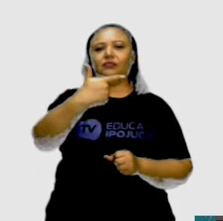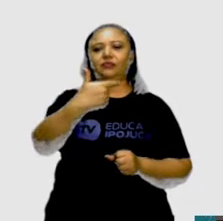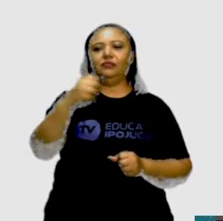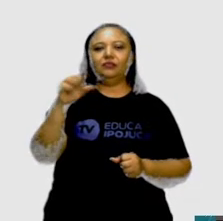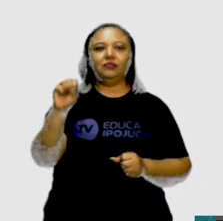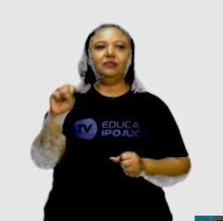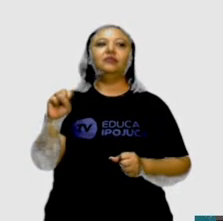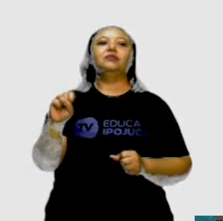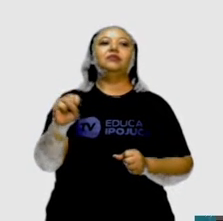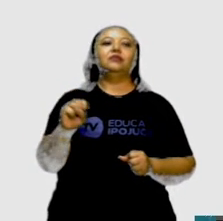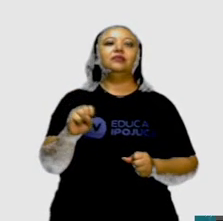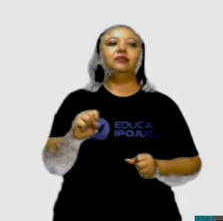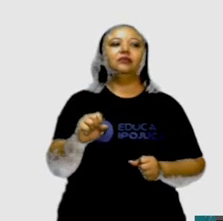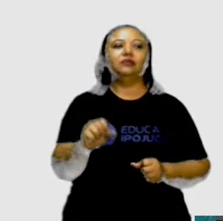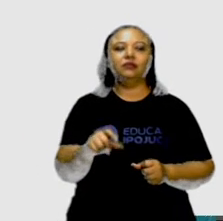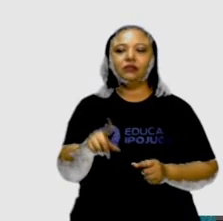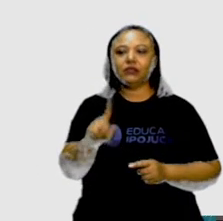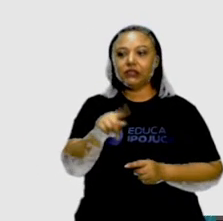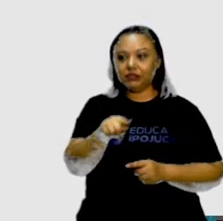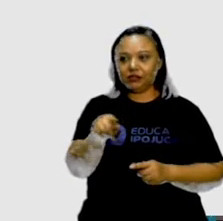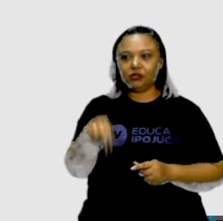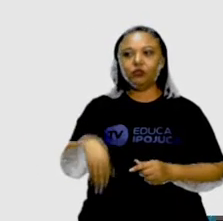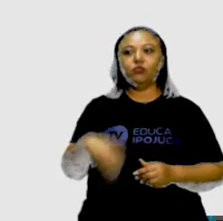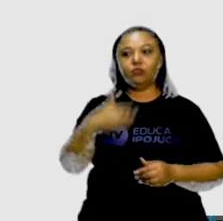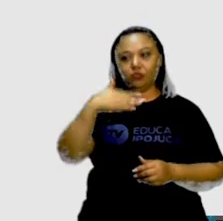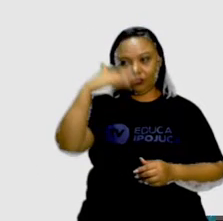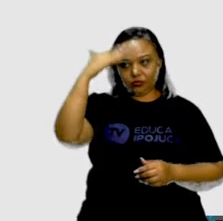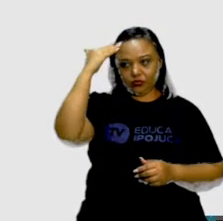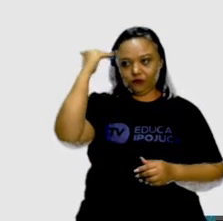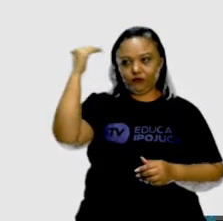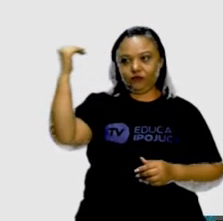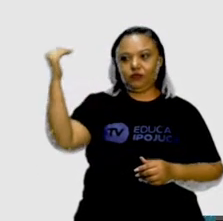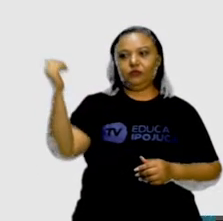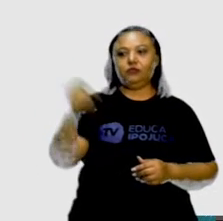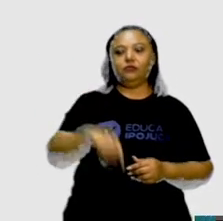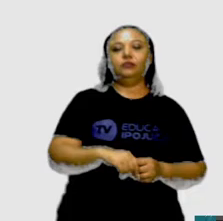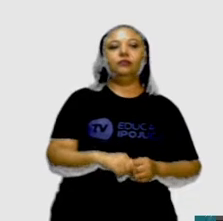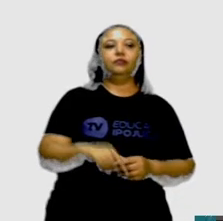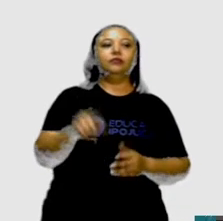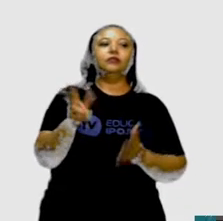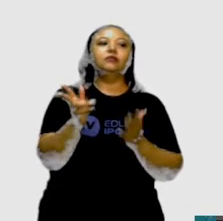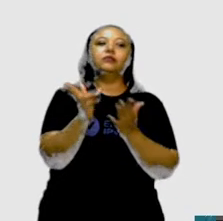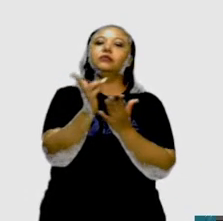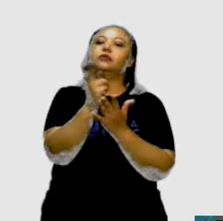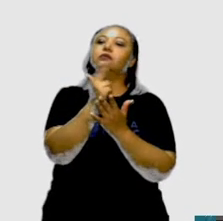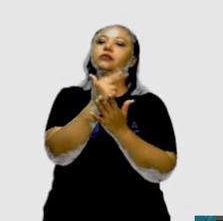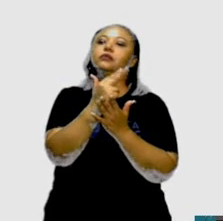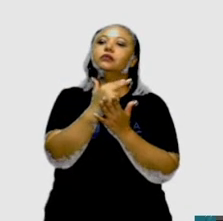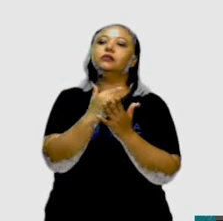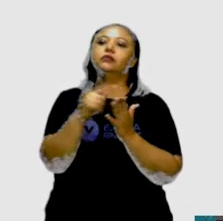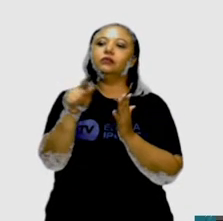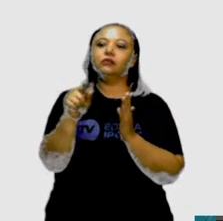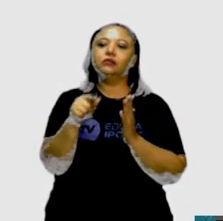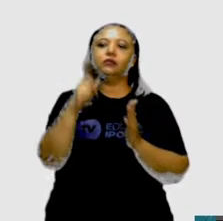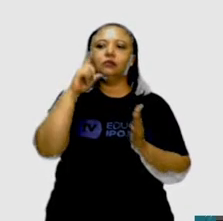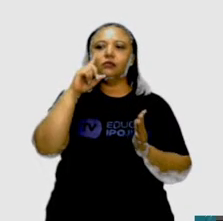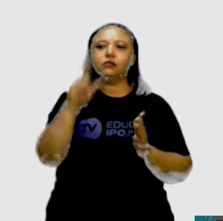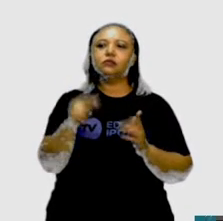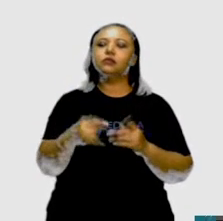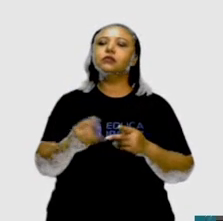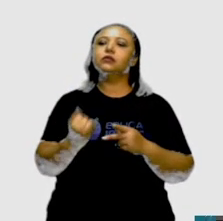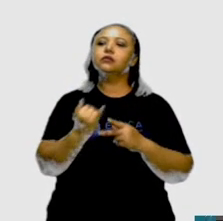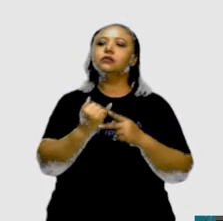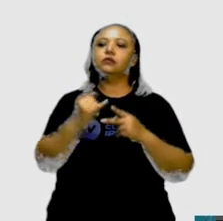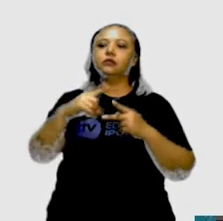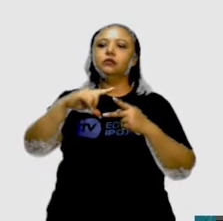Talvez seja o quadro mais conhecido de Tassila. Pois é, nessa figura daí, você consegue perceber algum polígono?